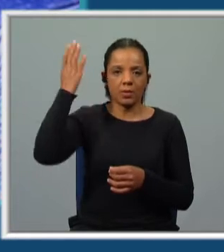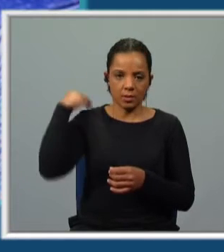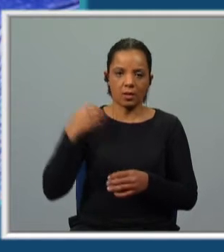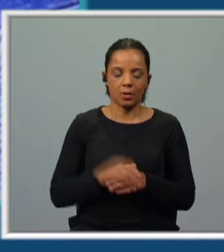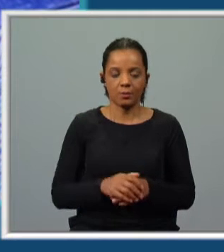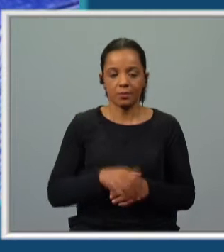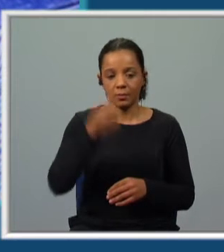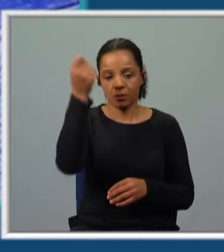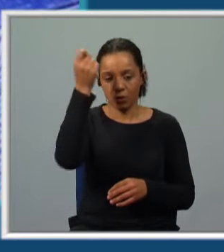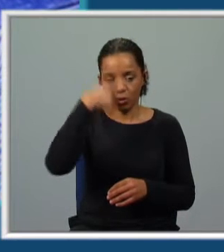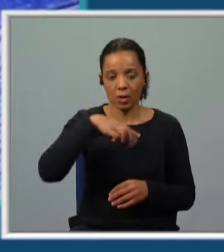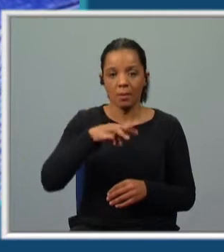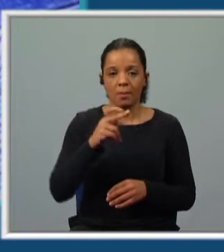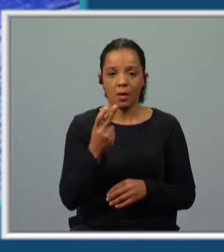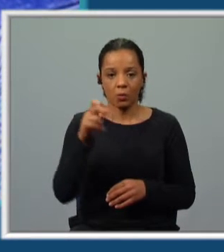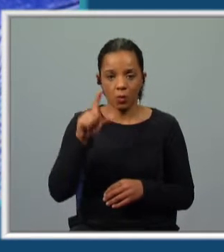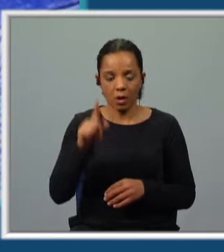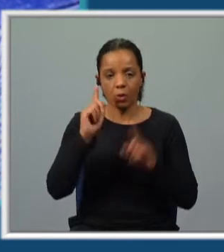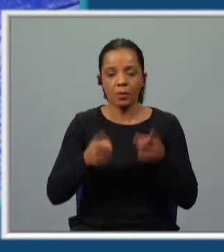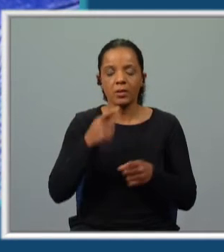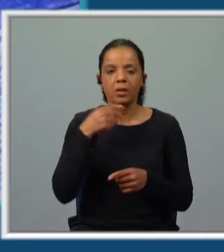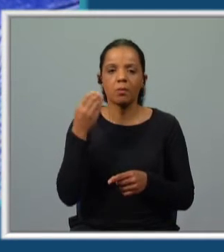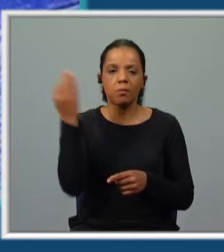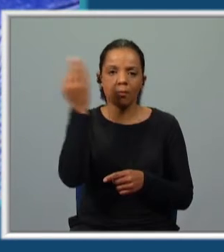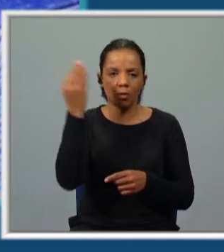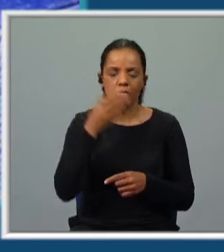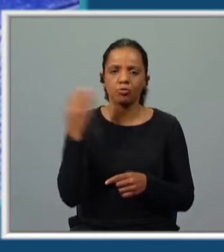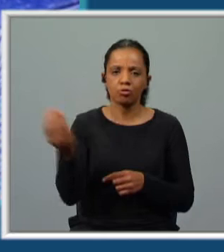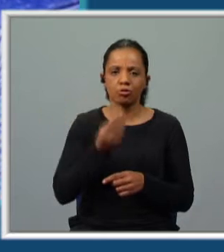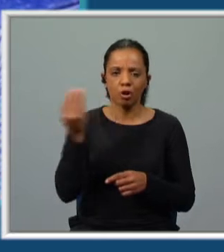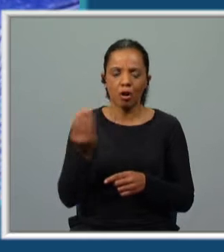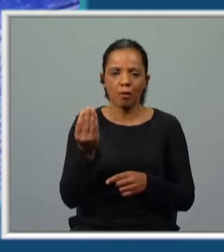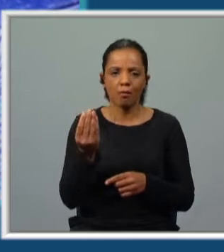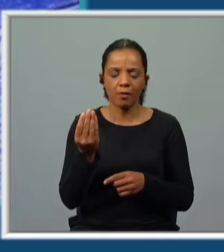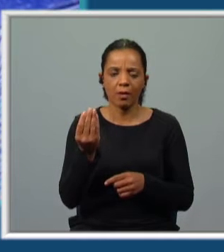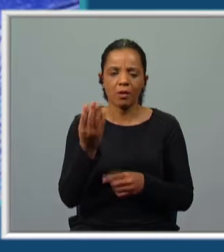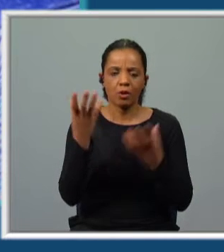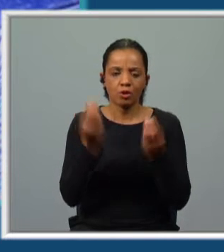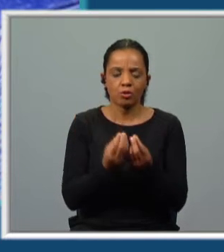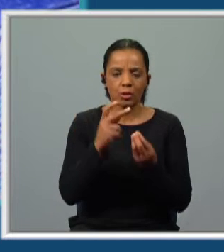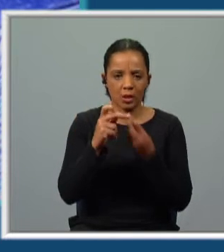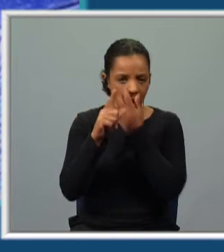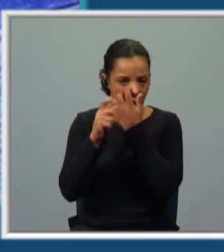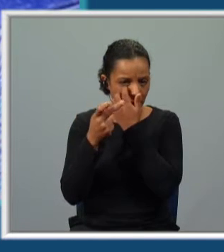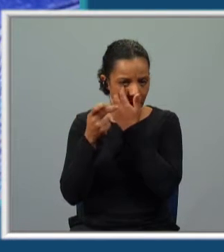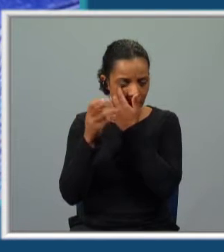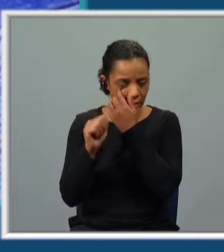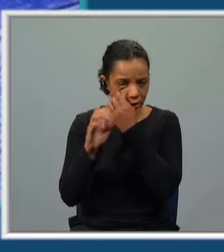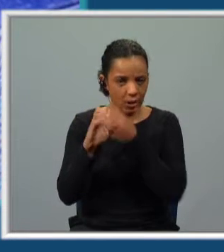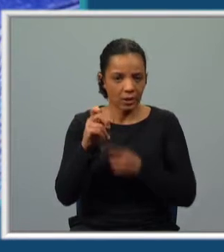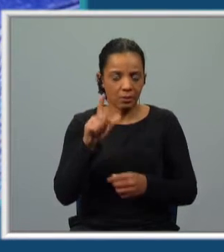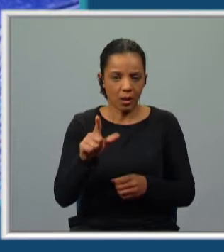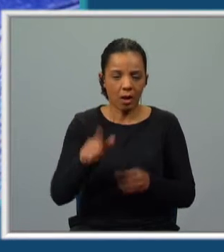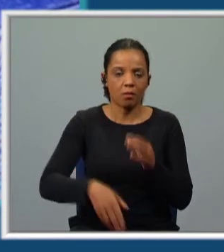começa no Porto, quando ele, adolescente, embarcou com Álvares Cabral. Entretanto, antes disso, tinha tido um sonho que se revelou